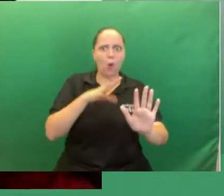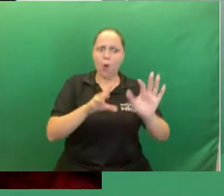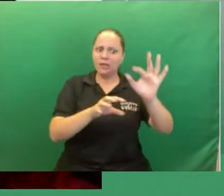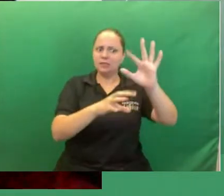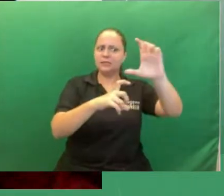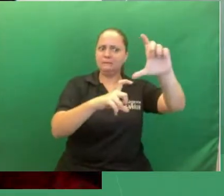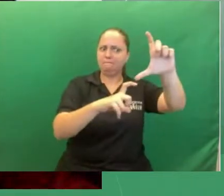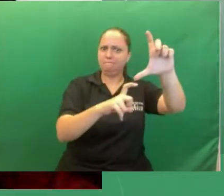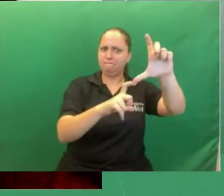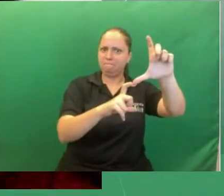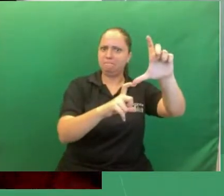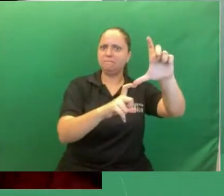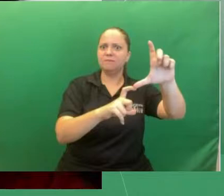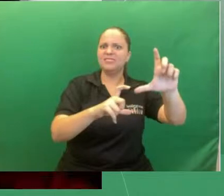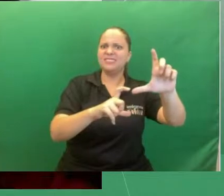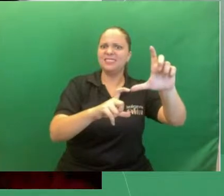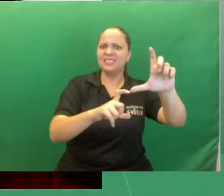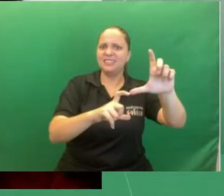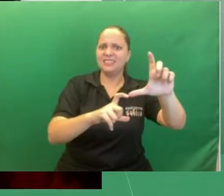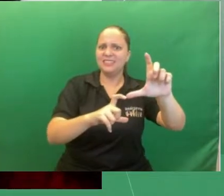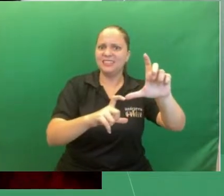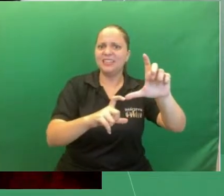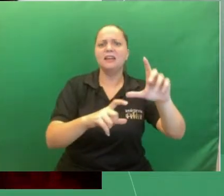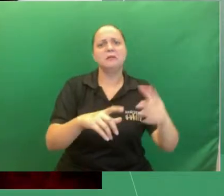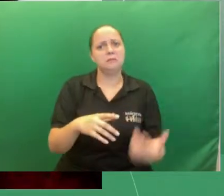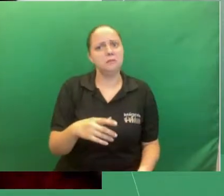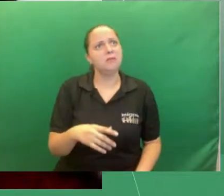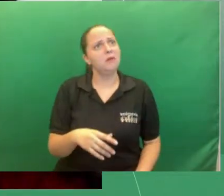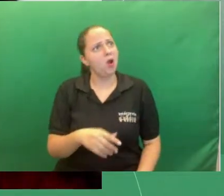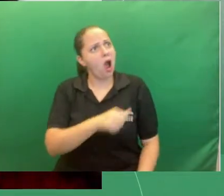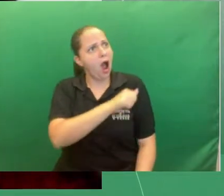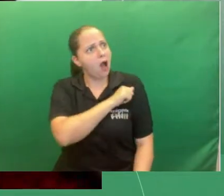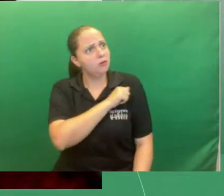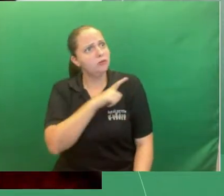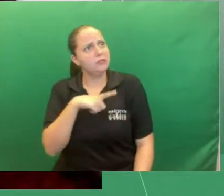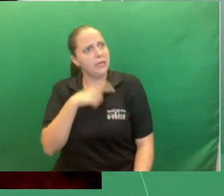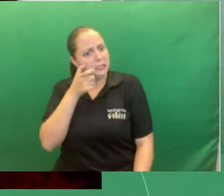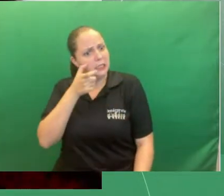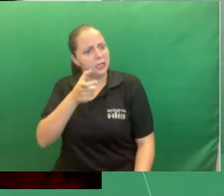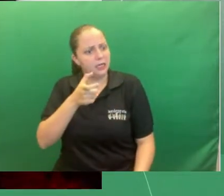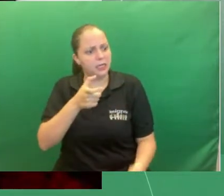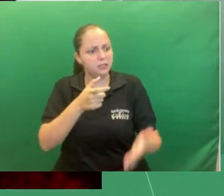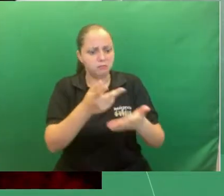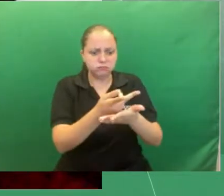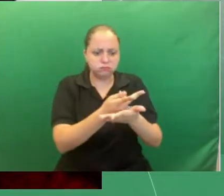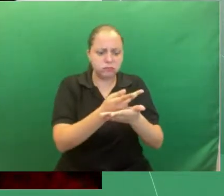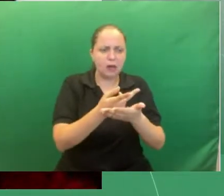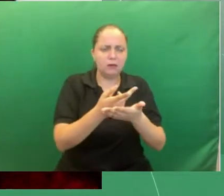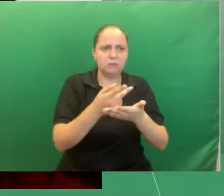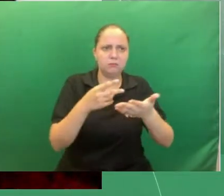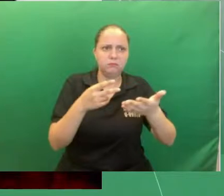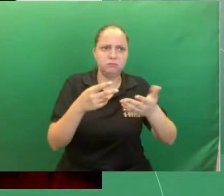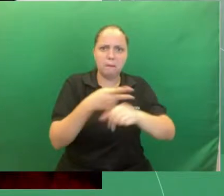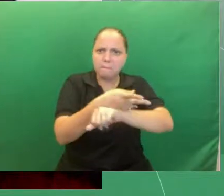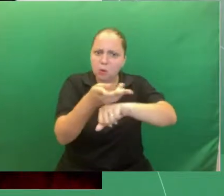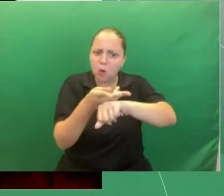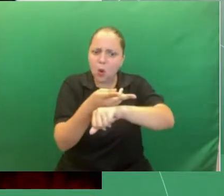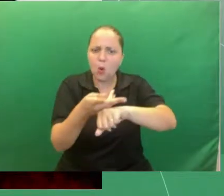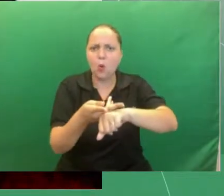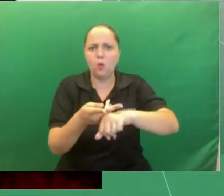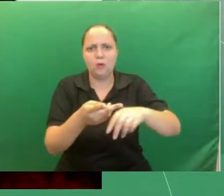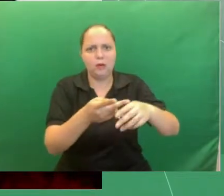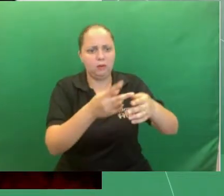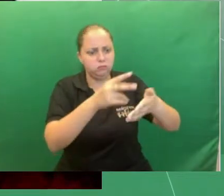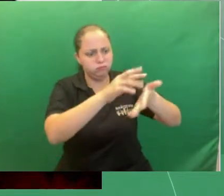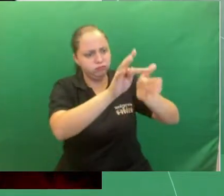o aluno tenha interesse de ir buscar a obra original e dentro da nossa principalmente educação